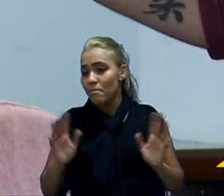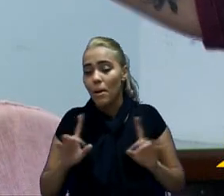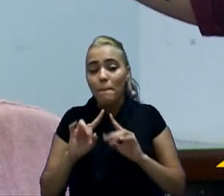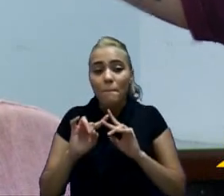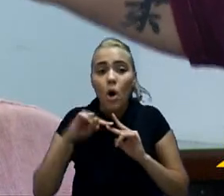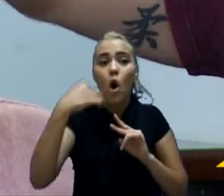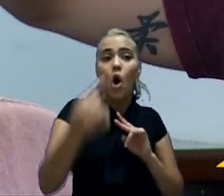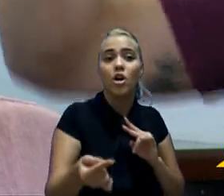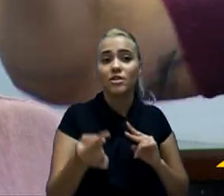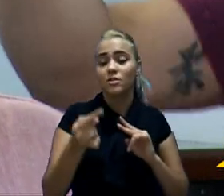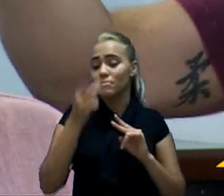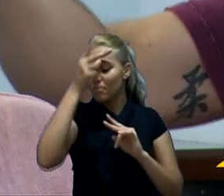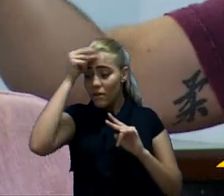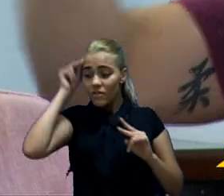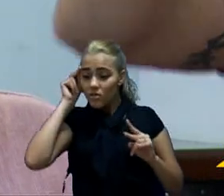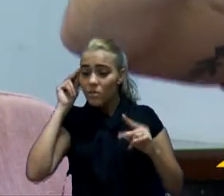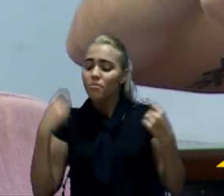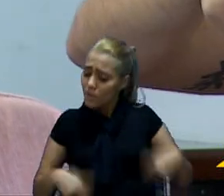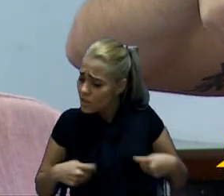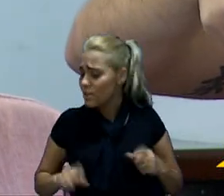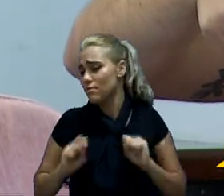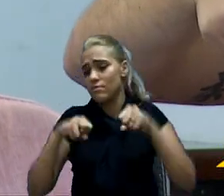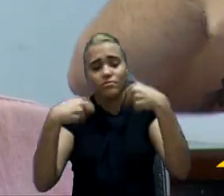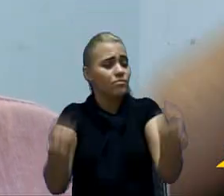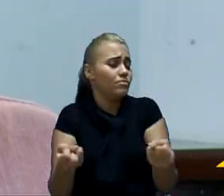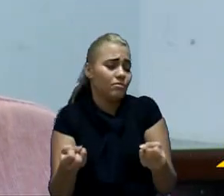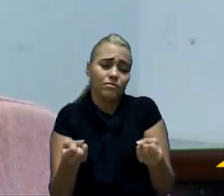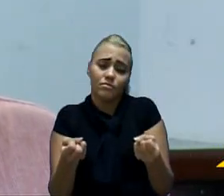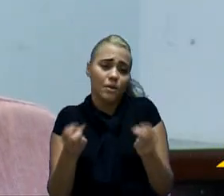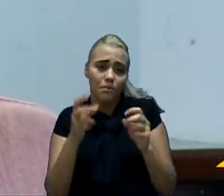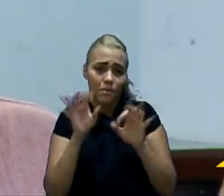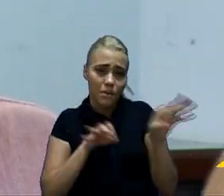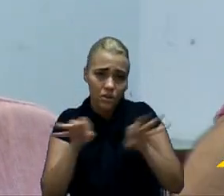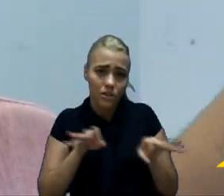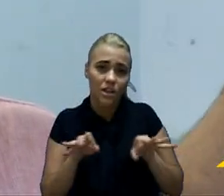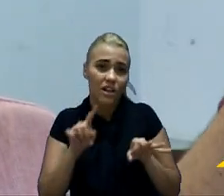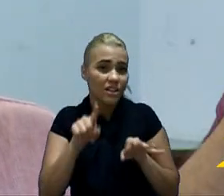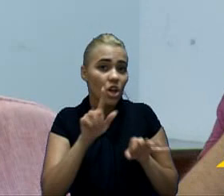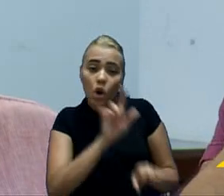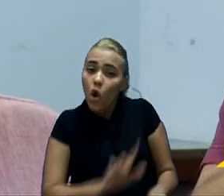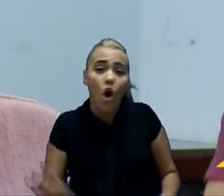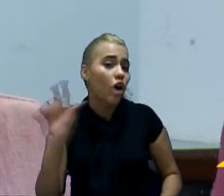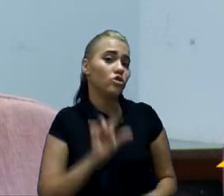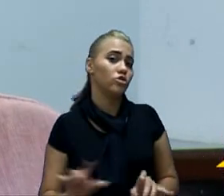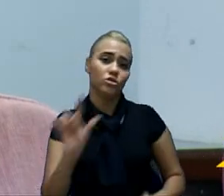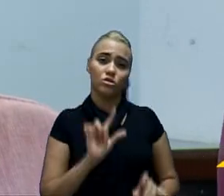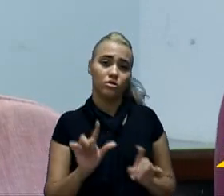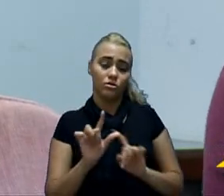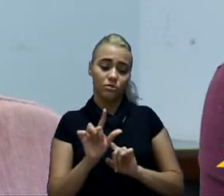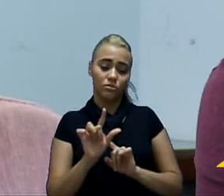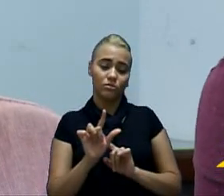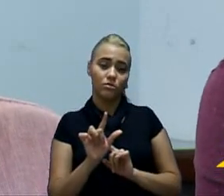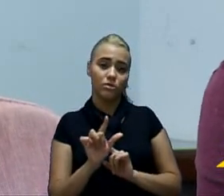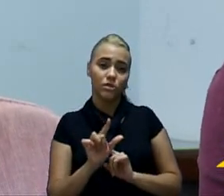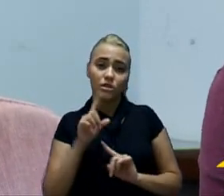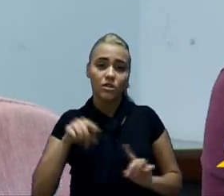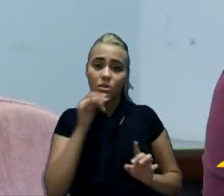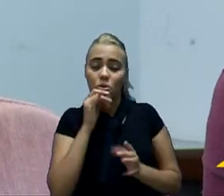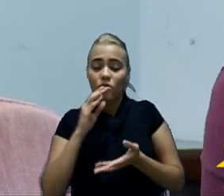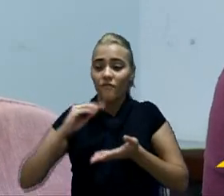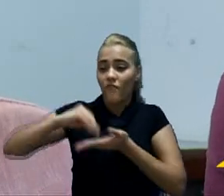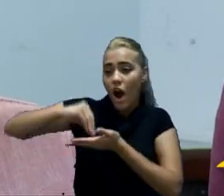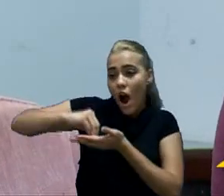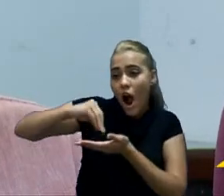o próximo executivo tem que executar o que ele planejar agora. Então, é uma questão lógica. Então, se foi retirado, por exemplo,